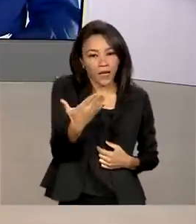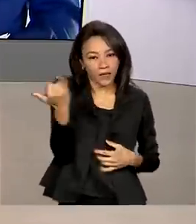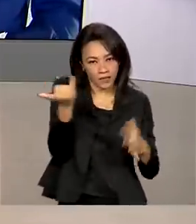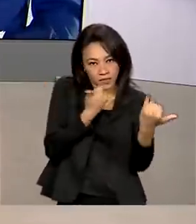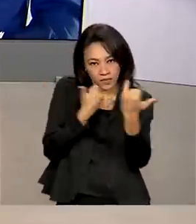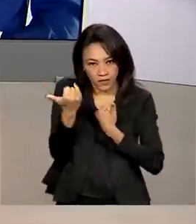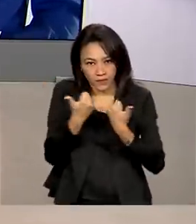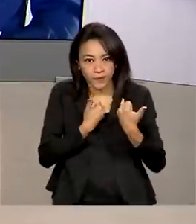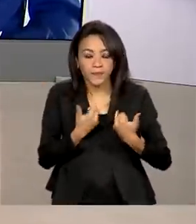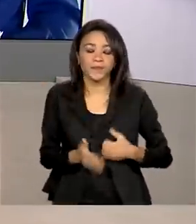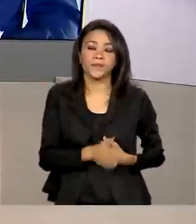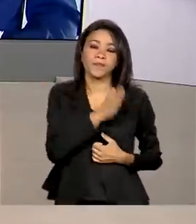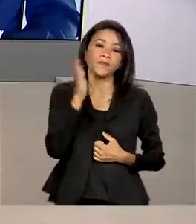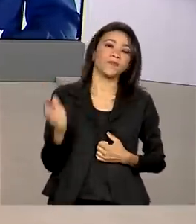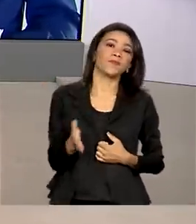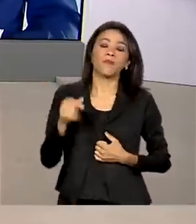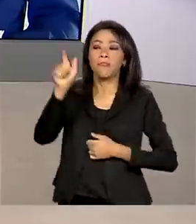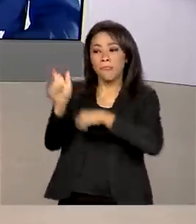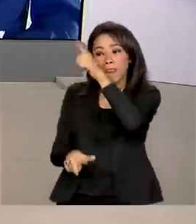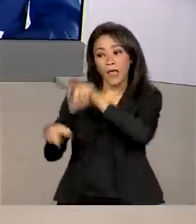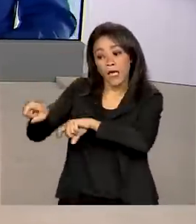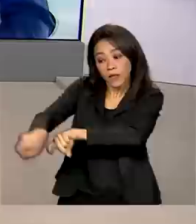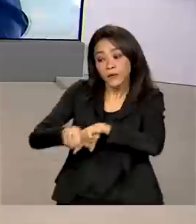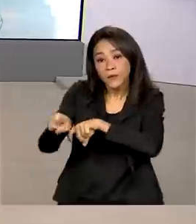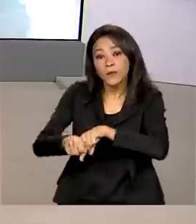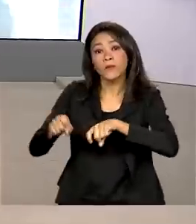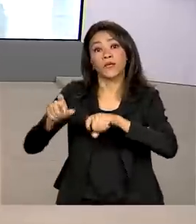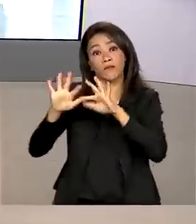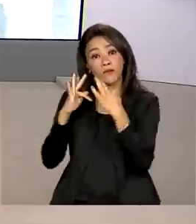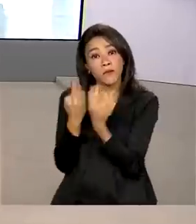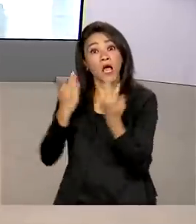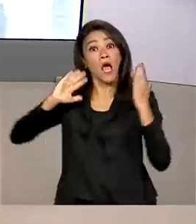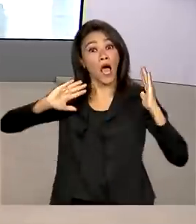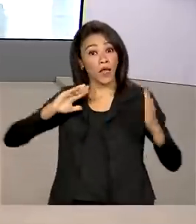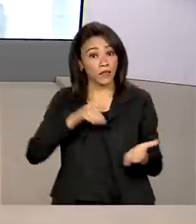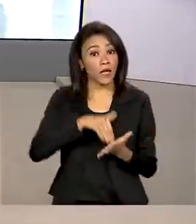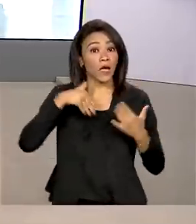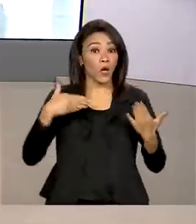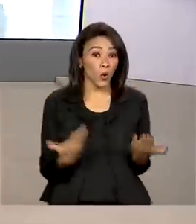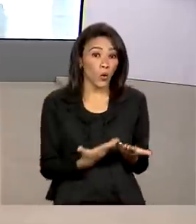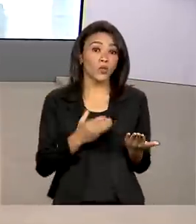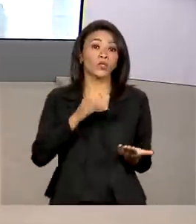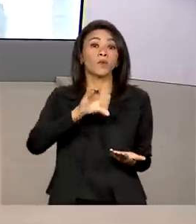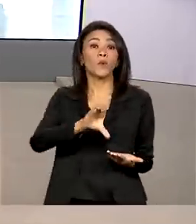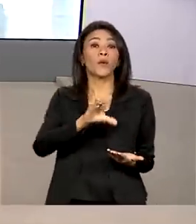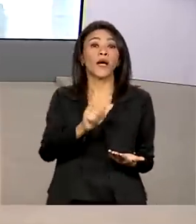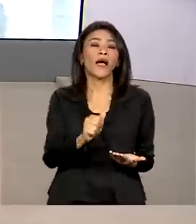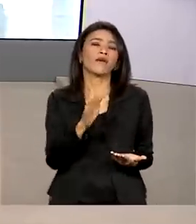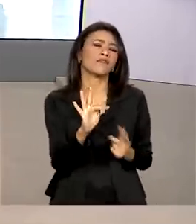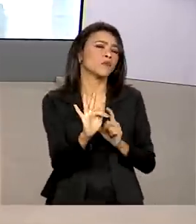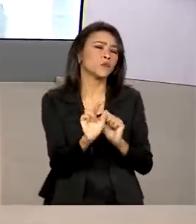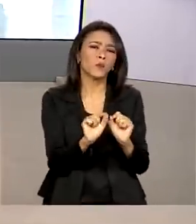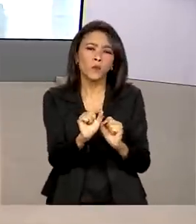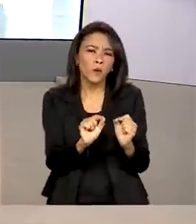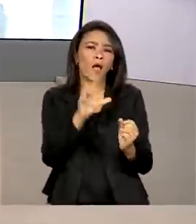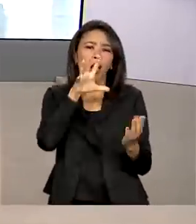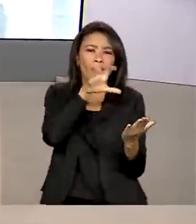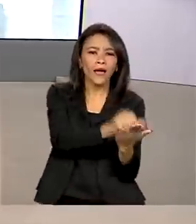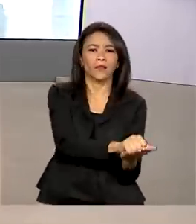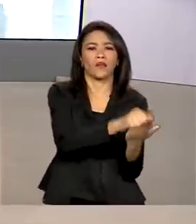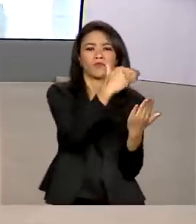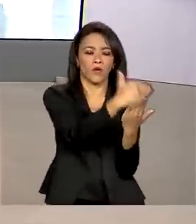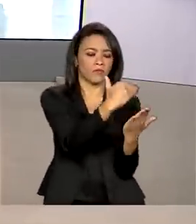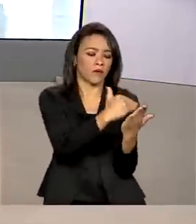informações. E agricultores familiares têm até hoje para fazer o CAF, o cadastro que vai substituir a declaração de